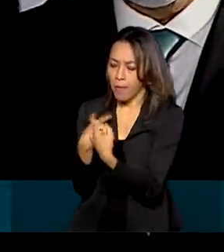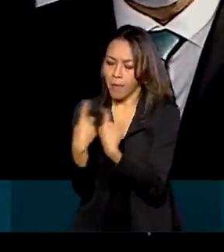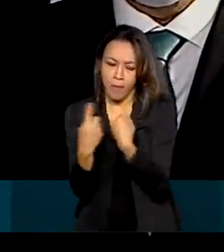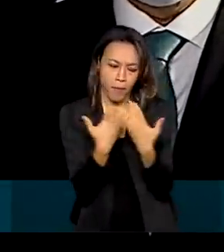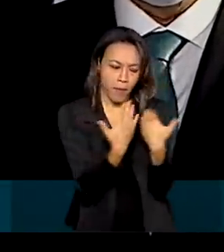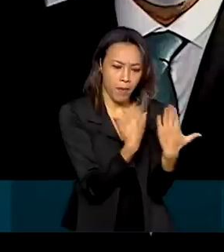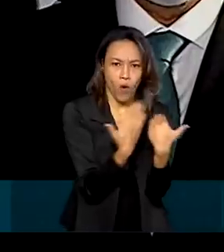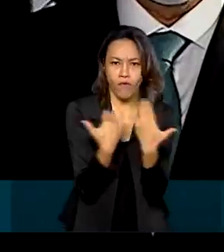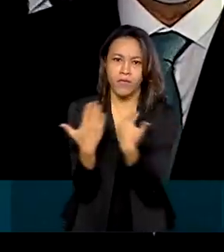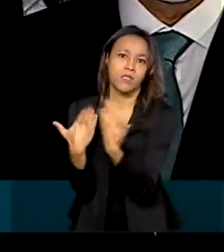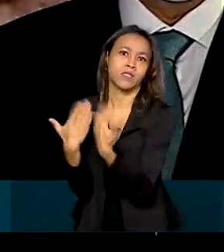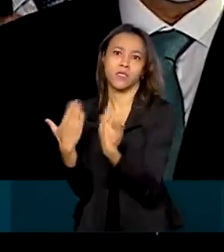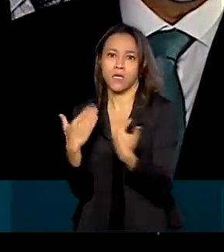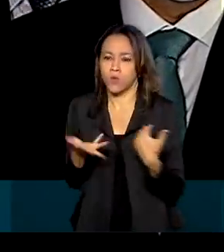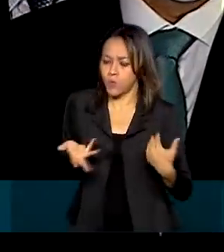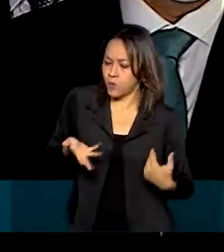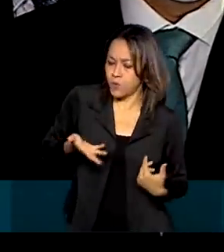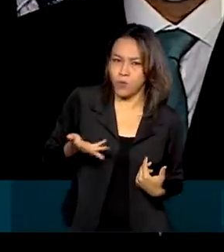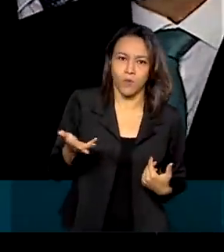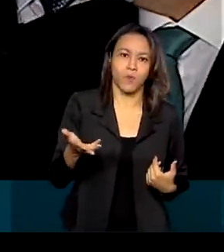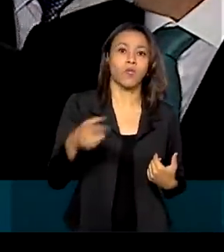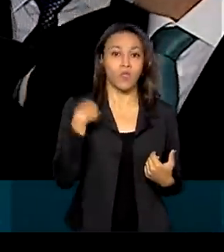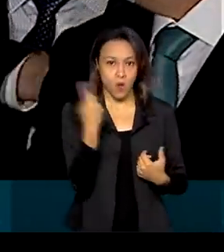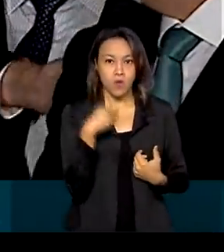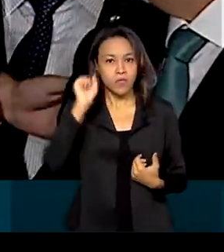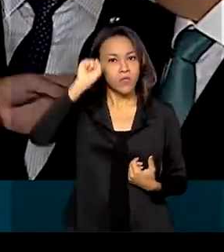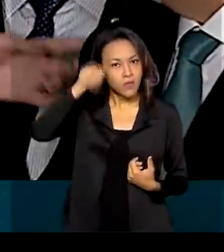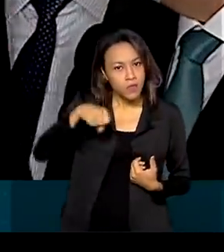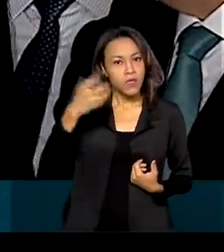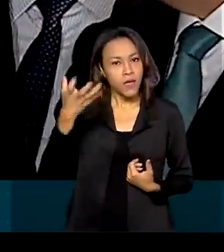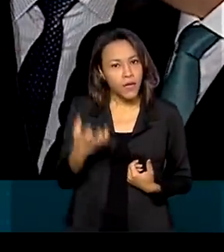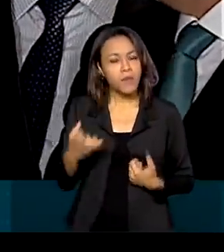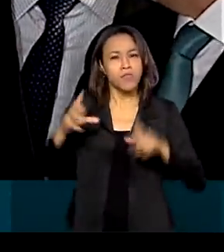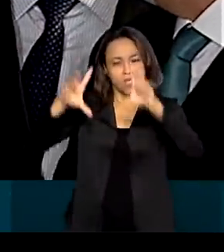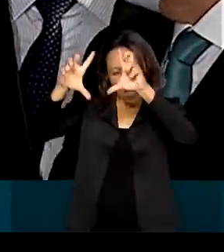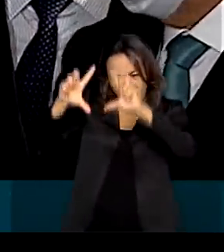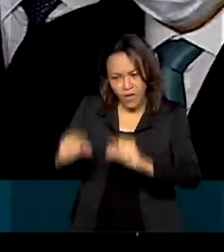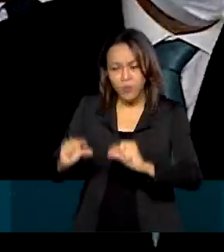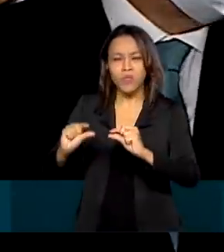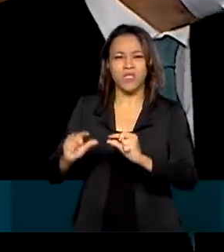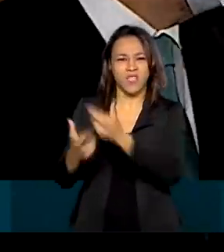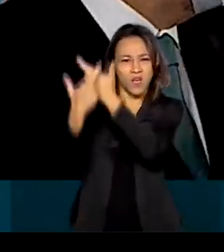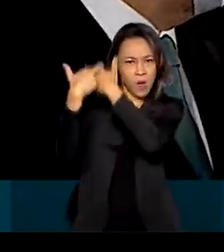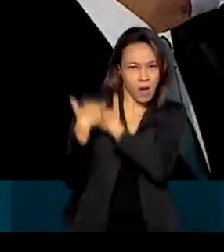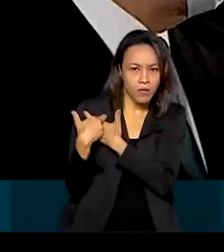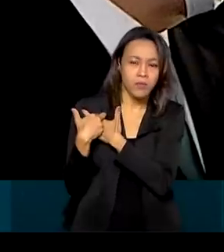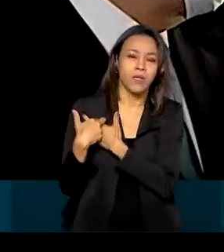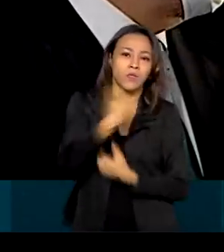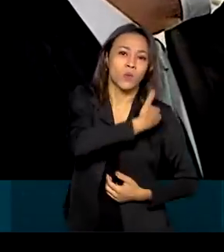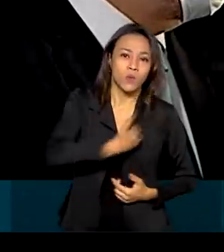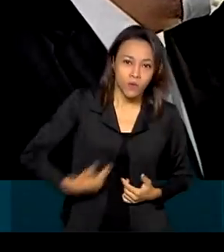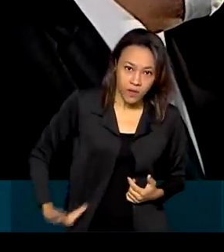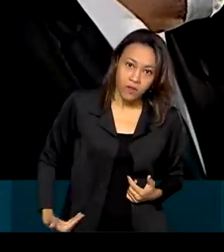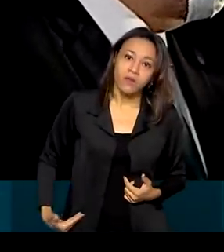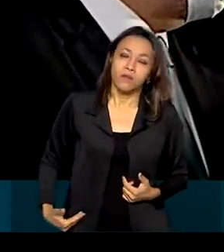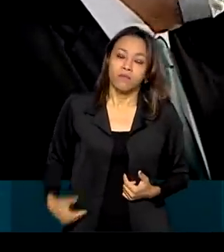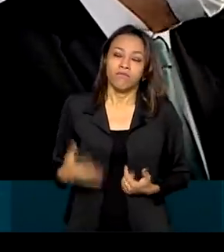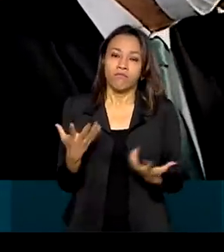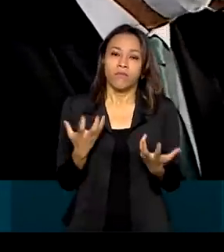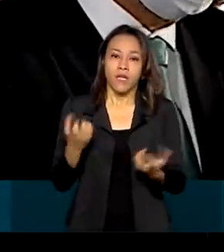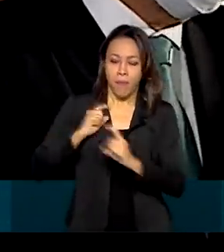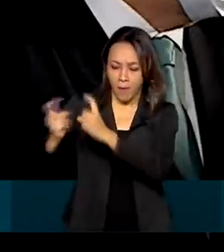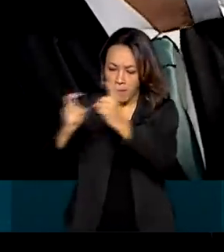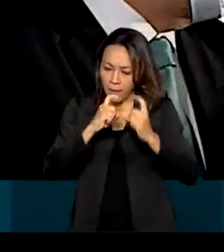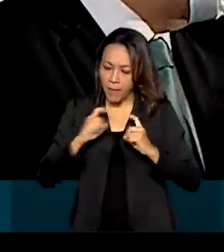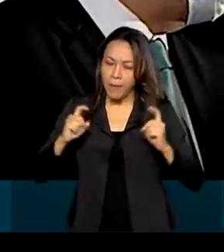a todo vapor. E nós queremos, sim, enxugar o Estado, diminuir o tamanho do mesmo, para que a nossa